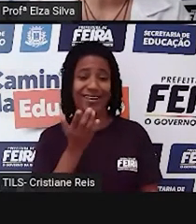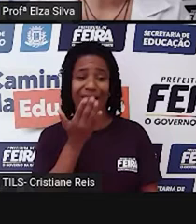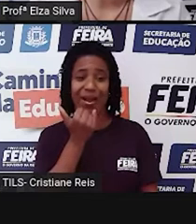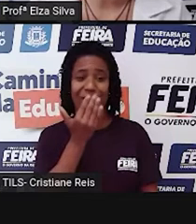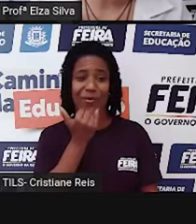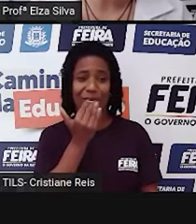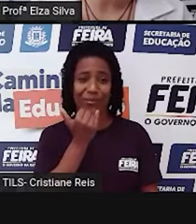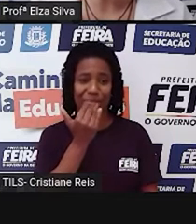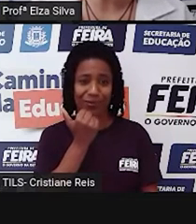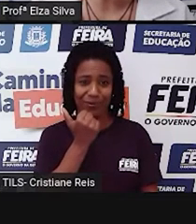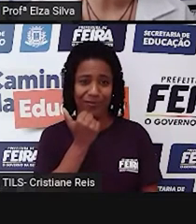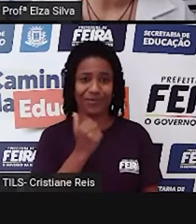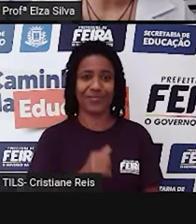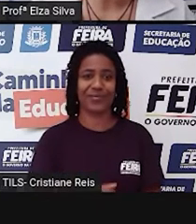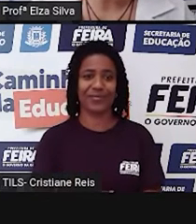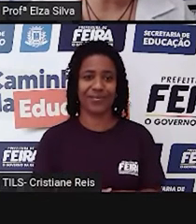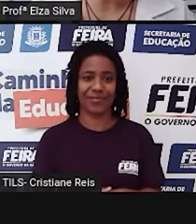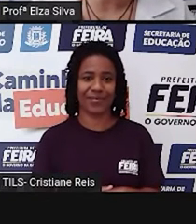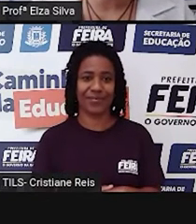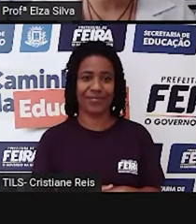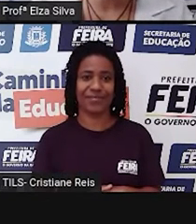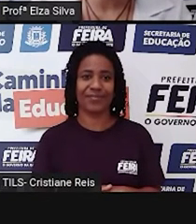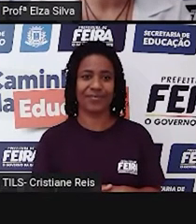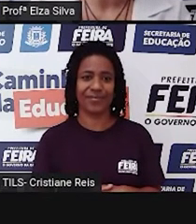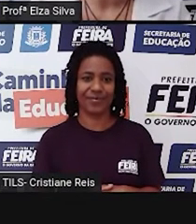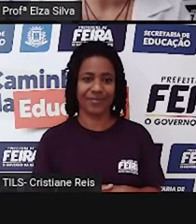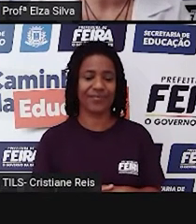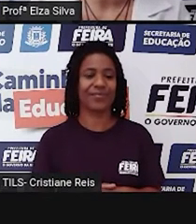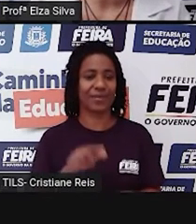Fabric, tecido.